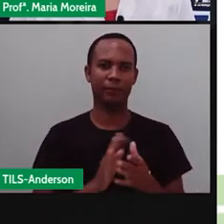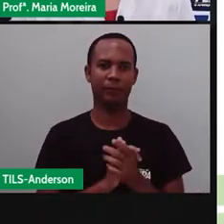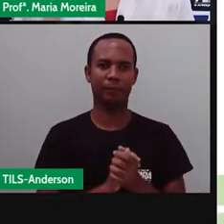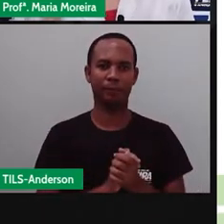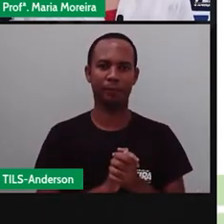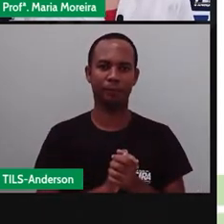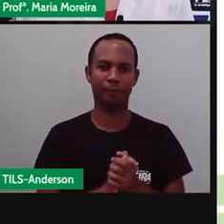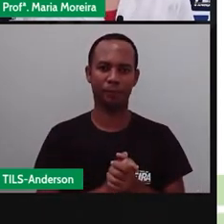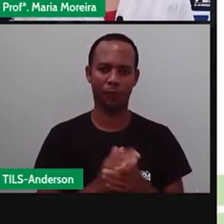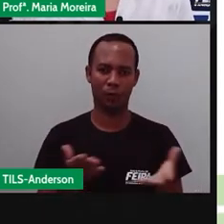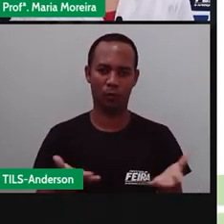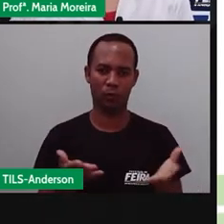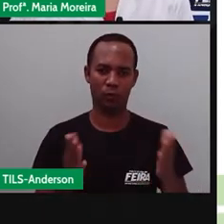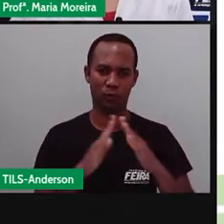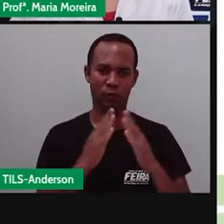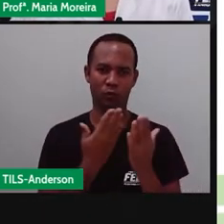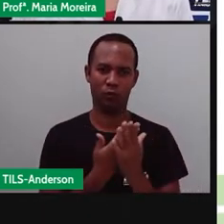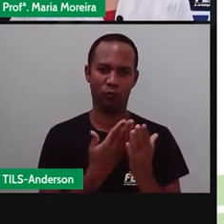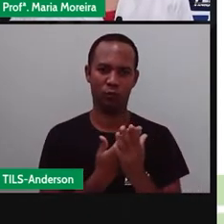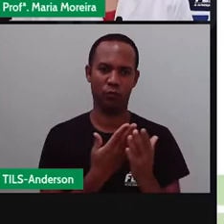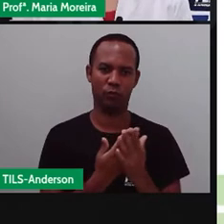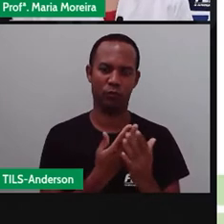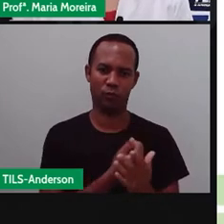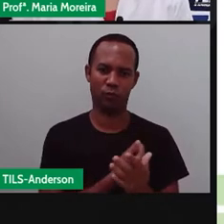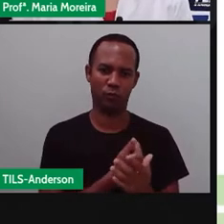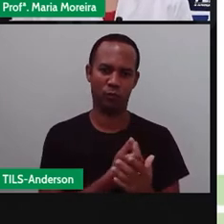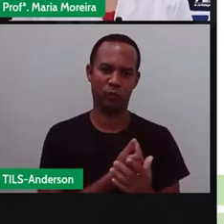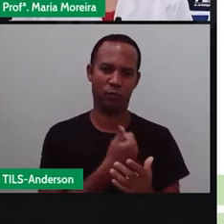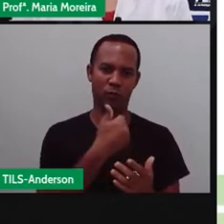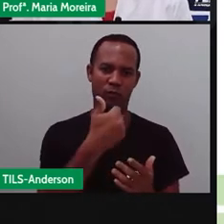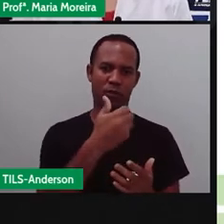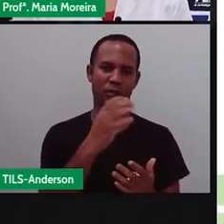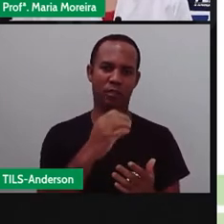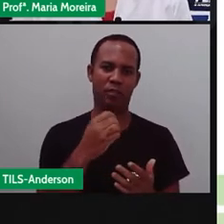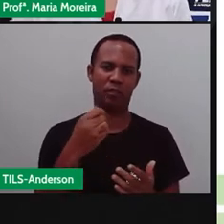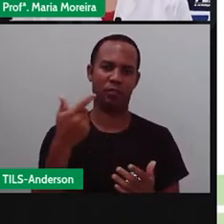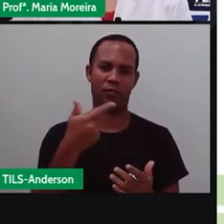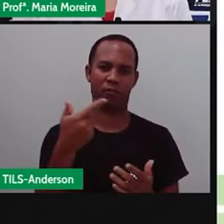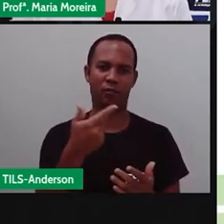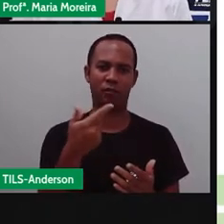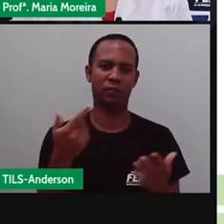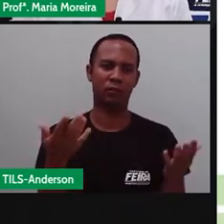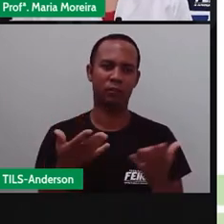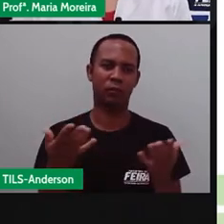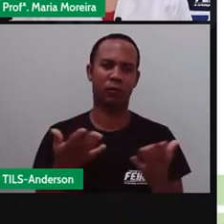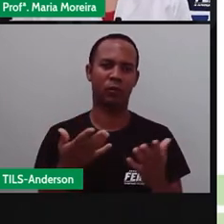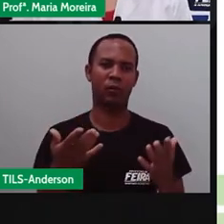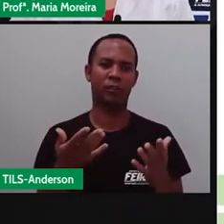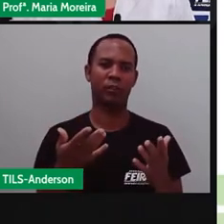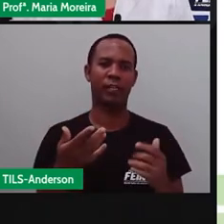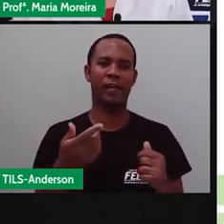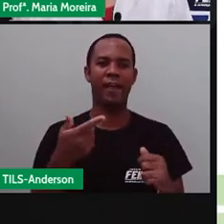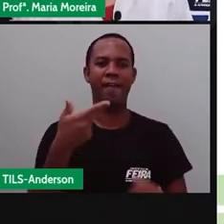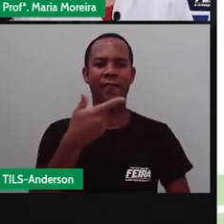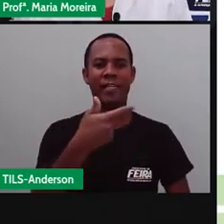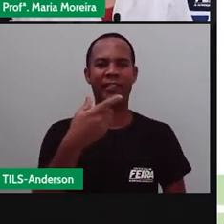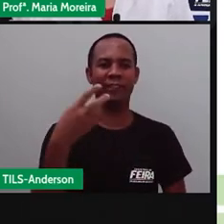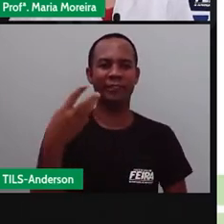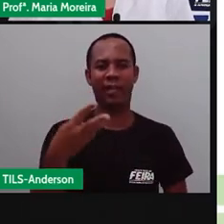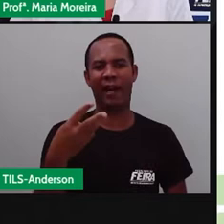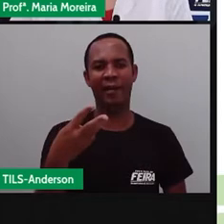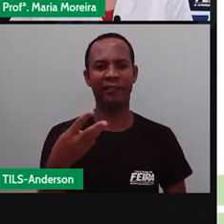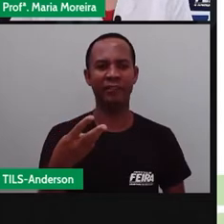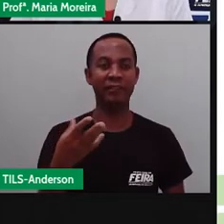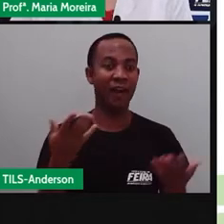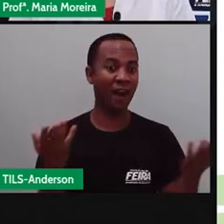né? Nossa aula de número 102. Hoje, 23 do mês 6 de 2021. E quem aí que não